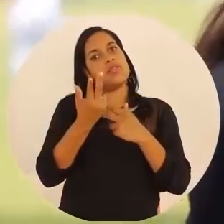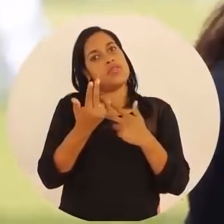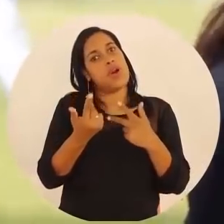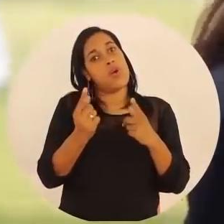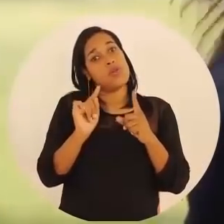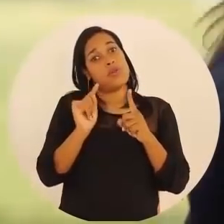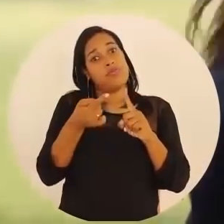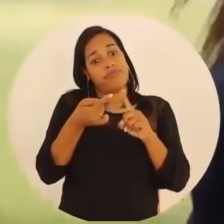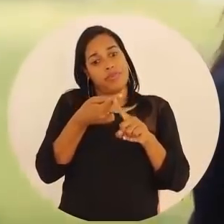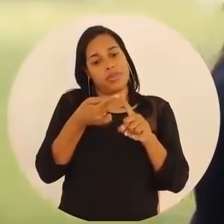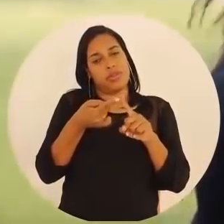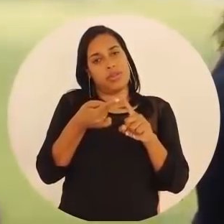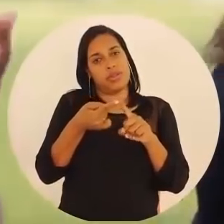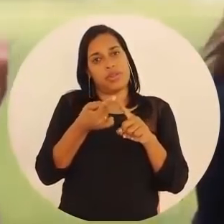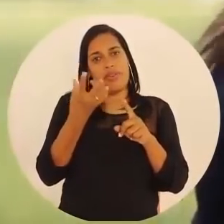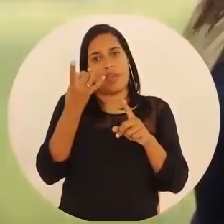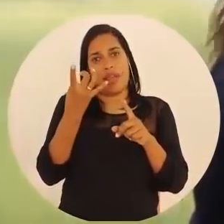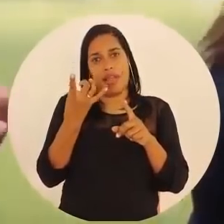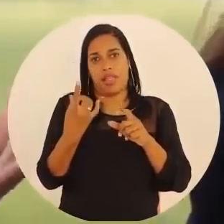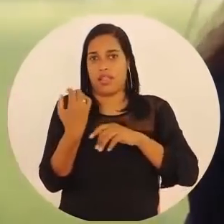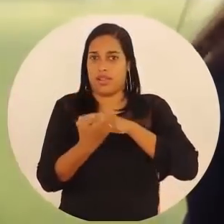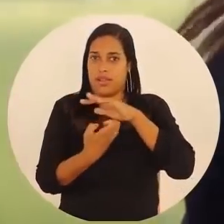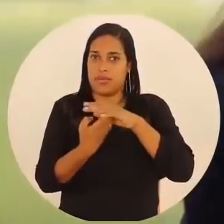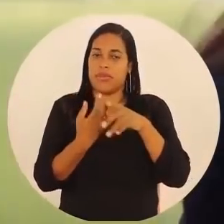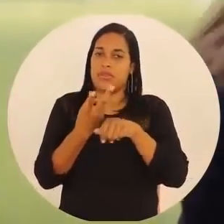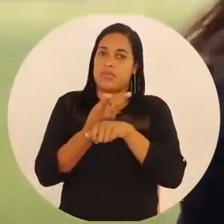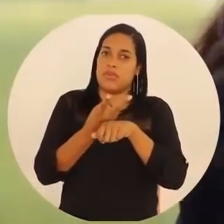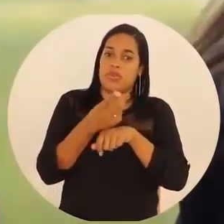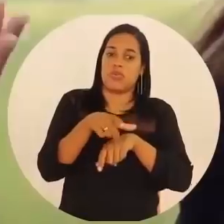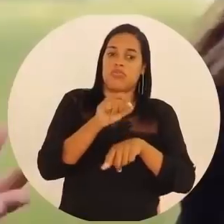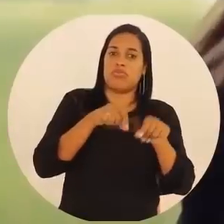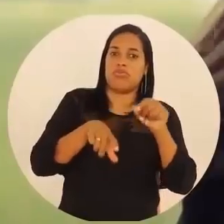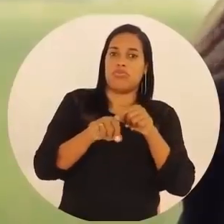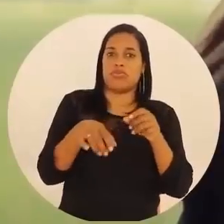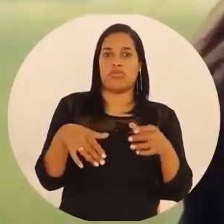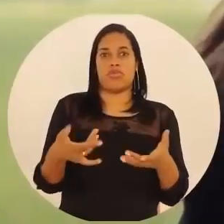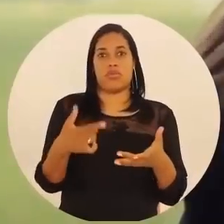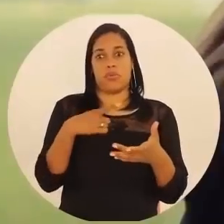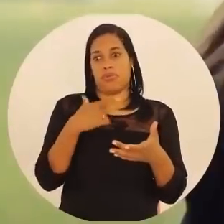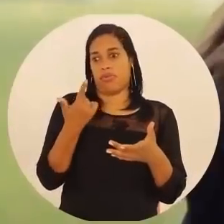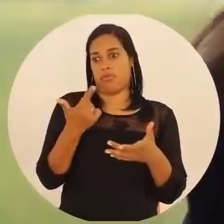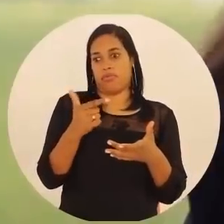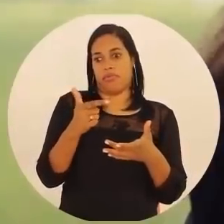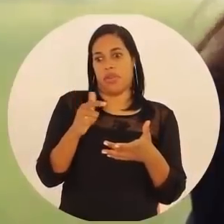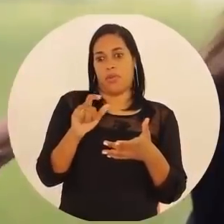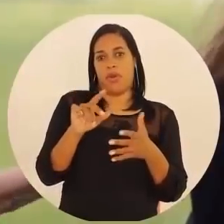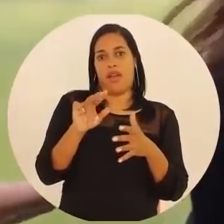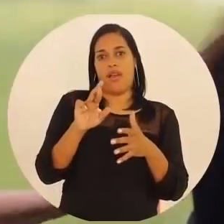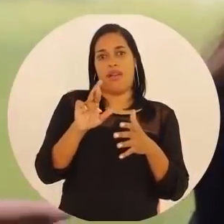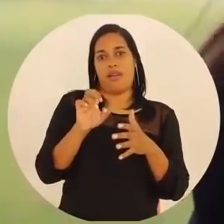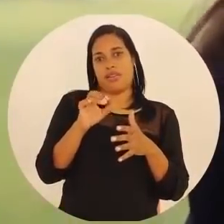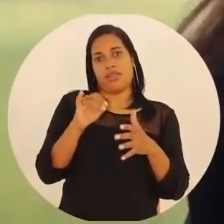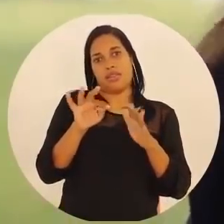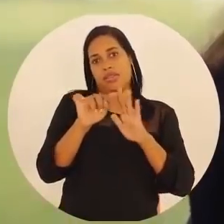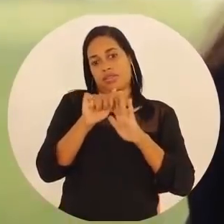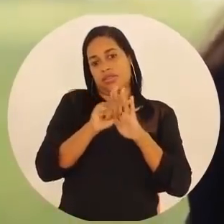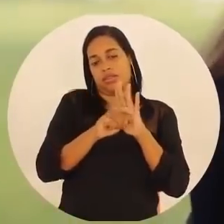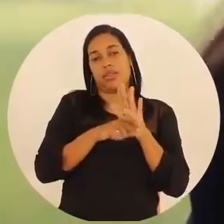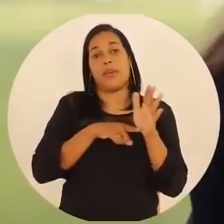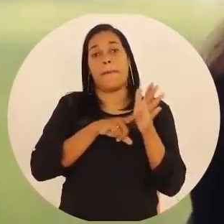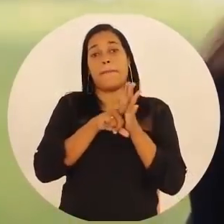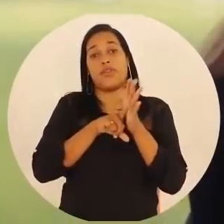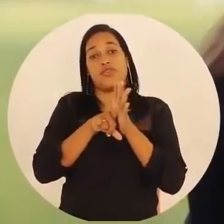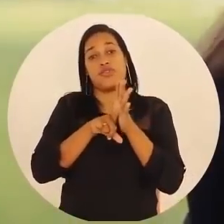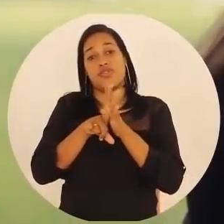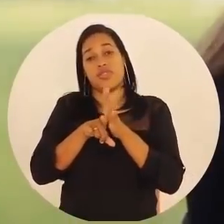muito subjetivo e que cada empresa escolhe o seu caminho. Não existe uma receita pronta para isso. E aí, um instrumento valioso seria